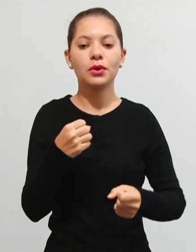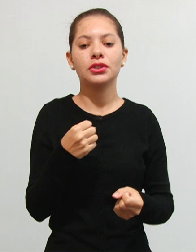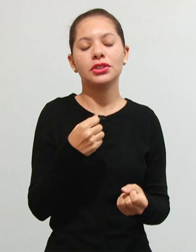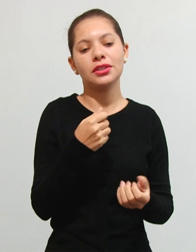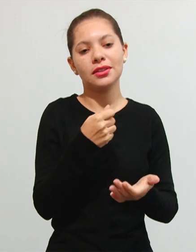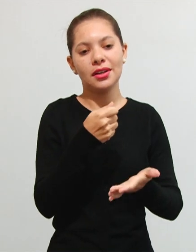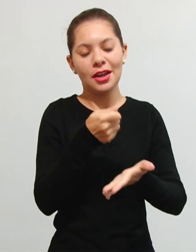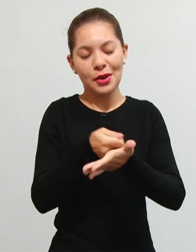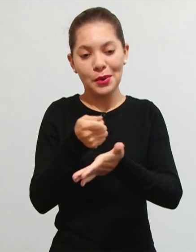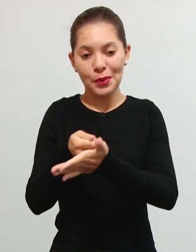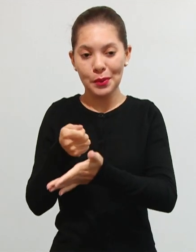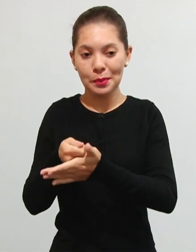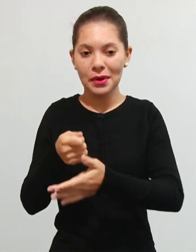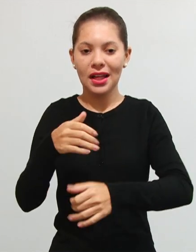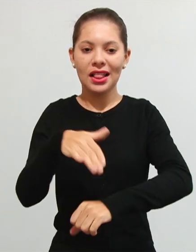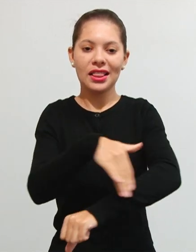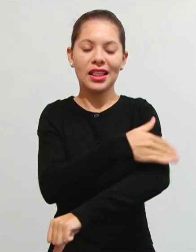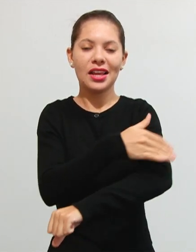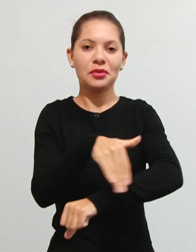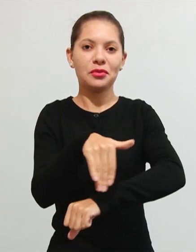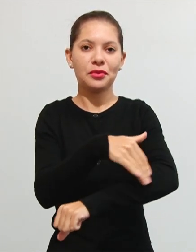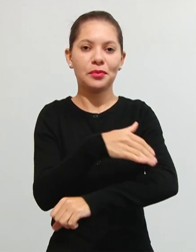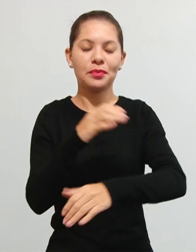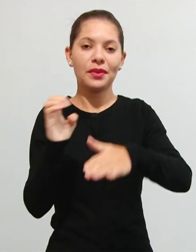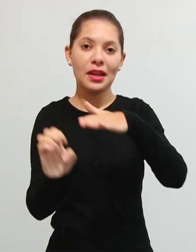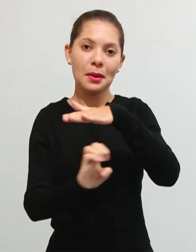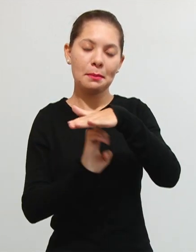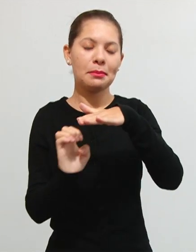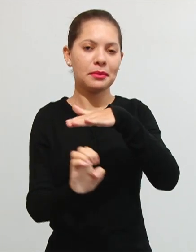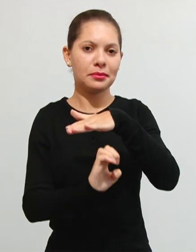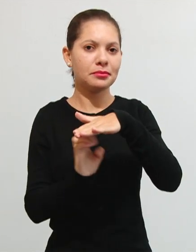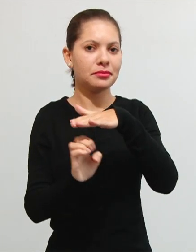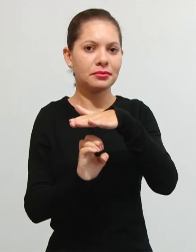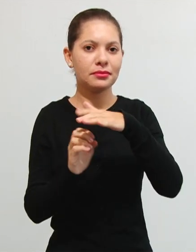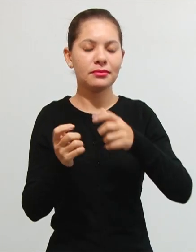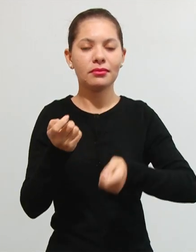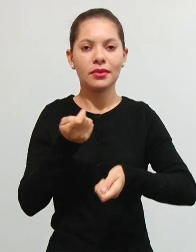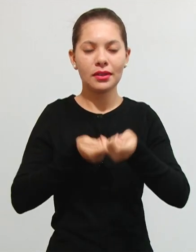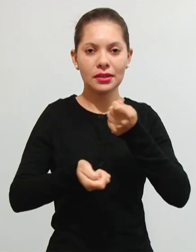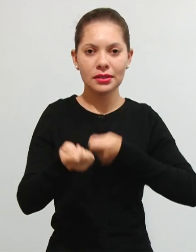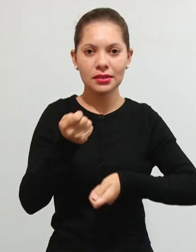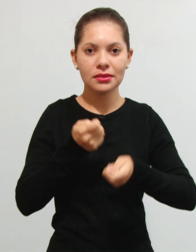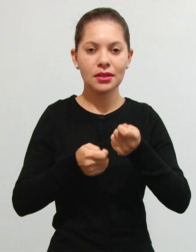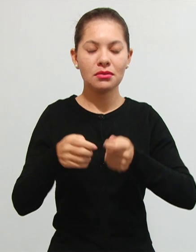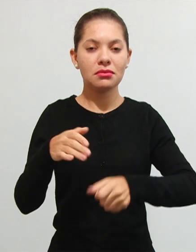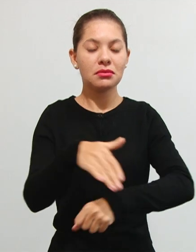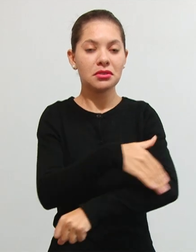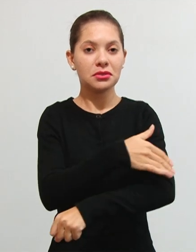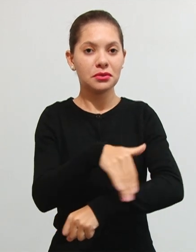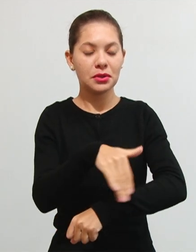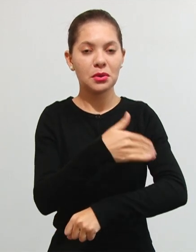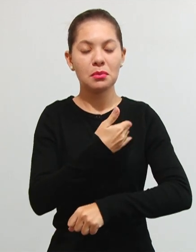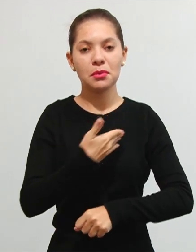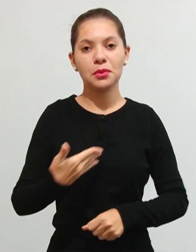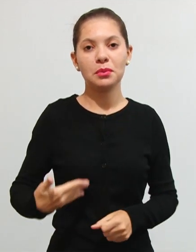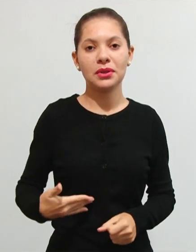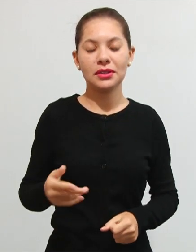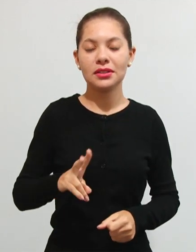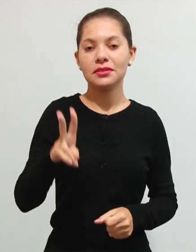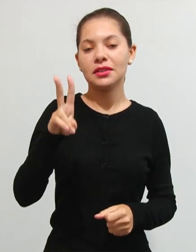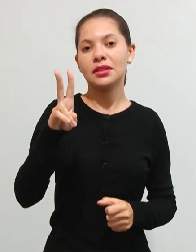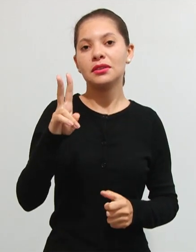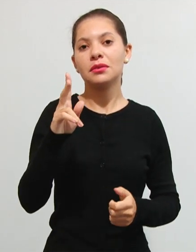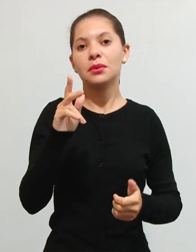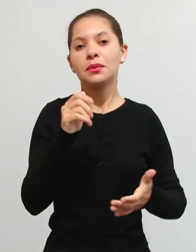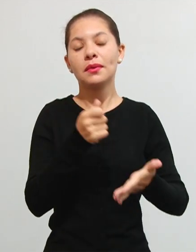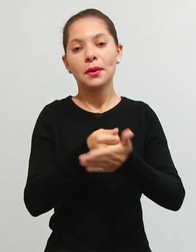pedágio. Essa empresa que assume aí a administração dessas vias públicas vai estar se valendo da cobrança